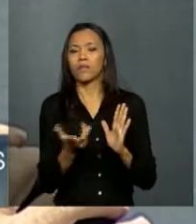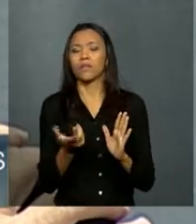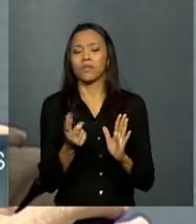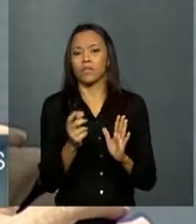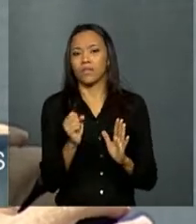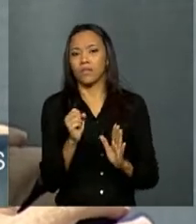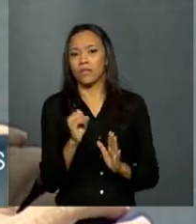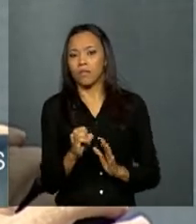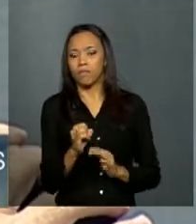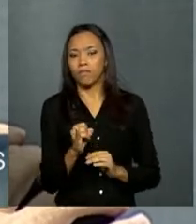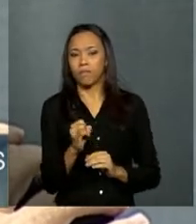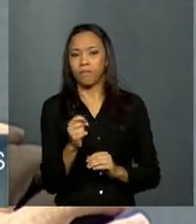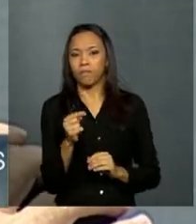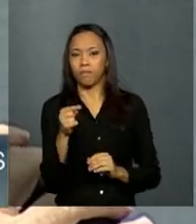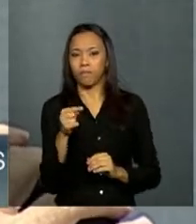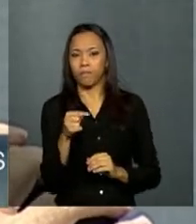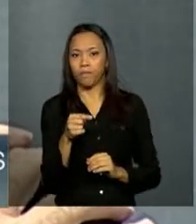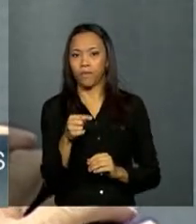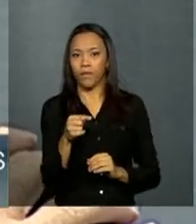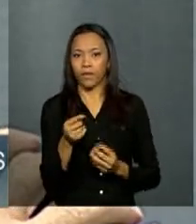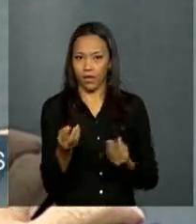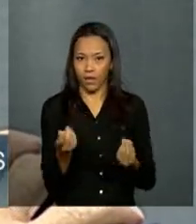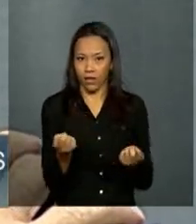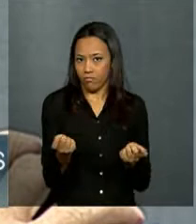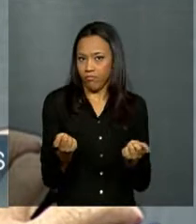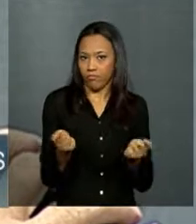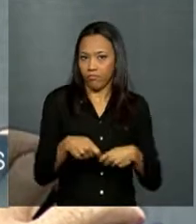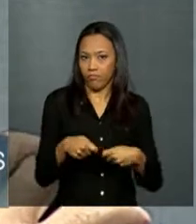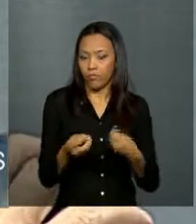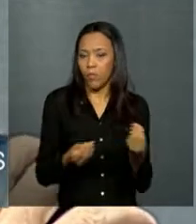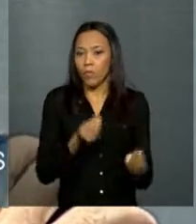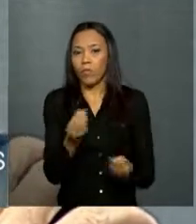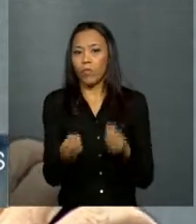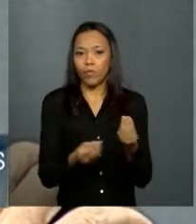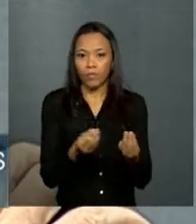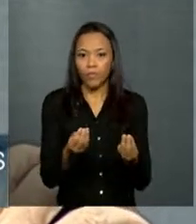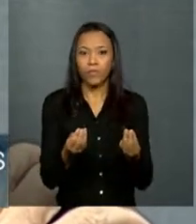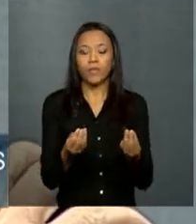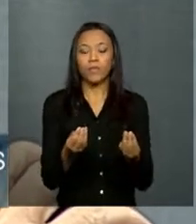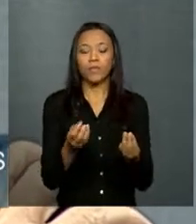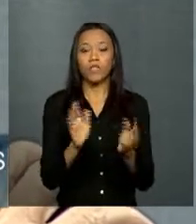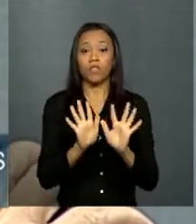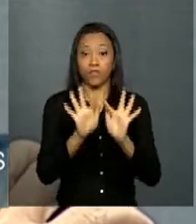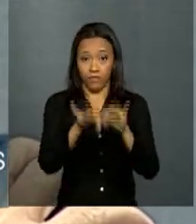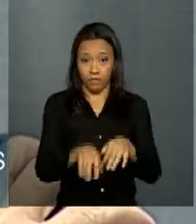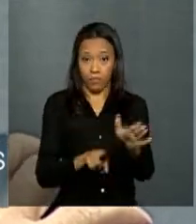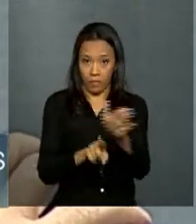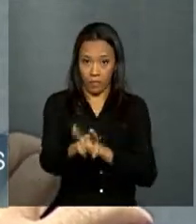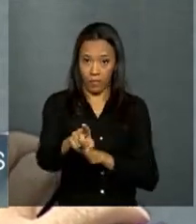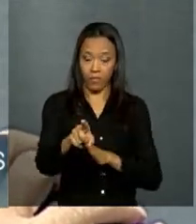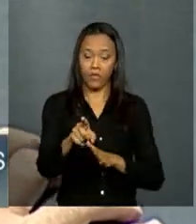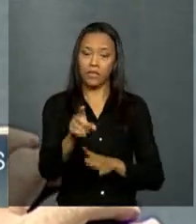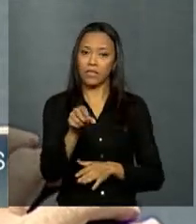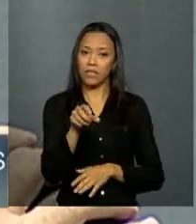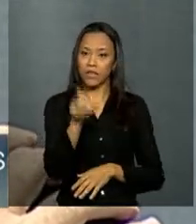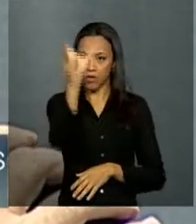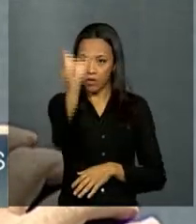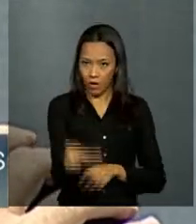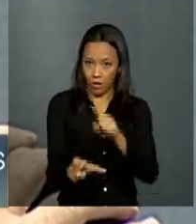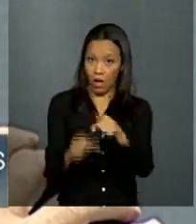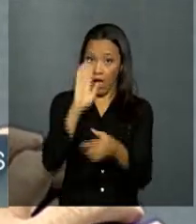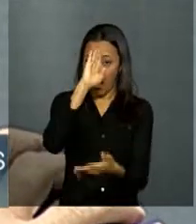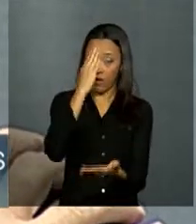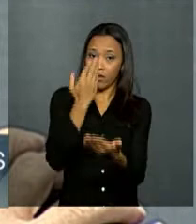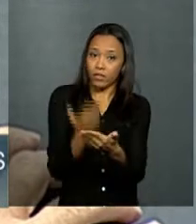ressuscitado de alguma forma, e, finalmente, se o senhor acredita que,